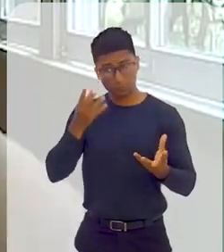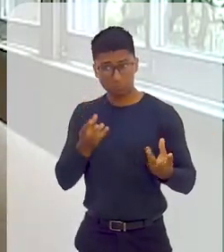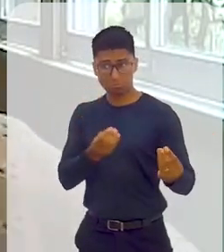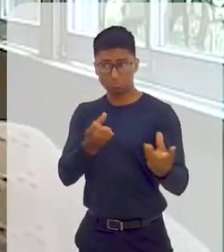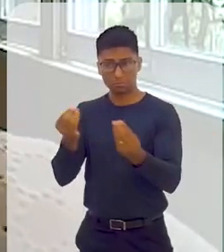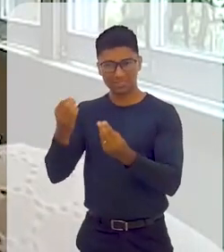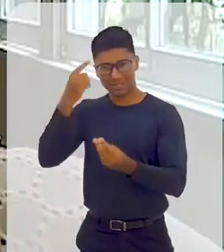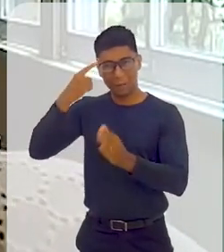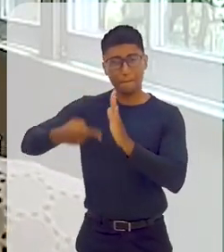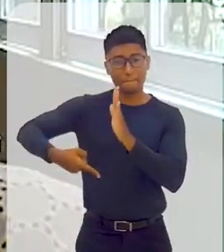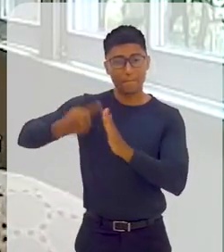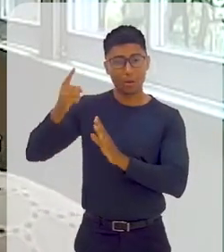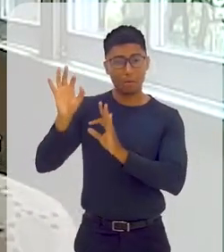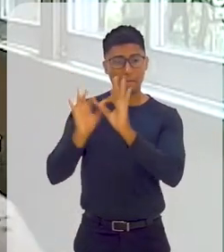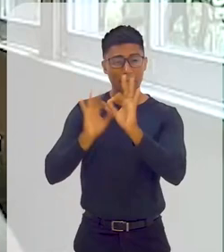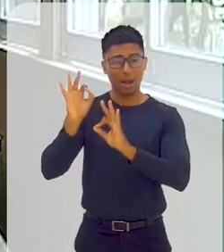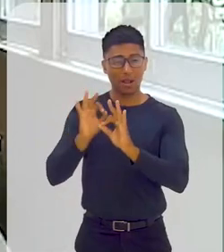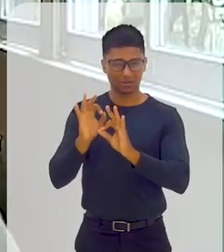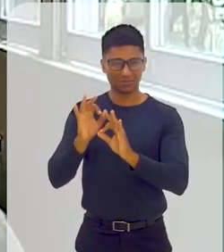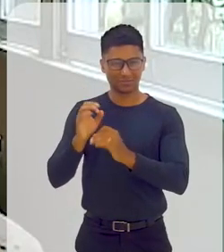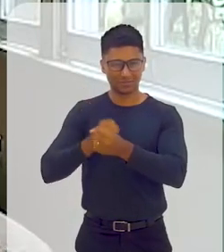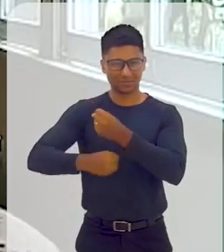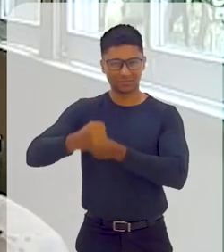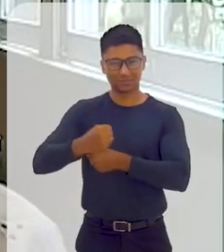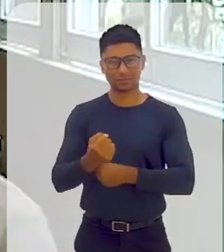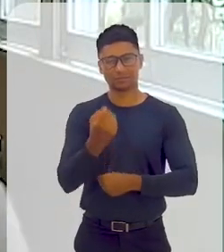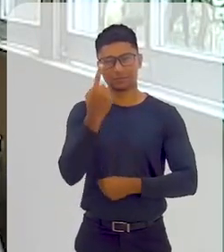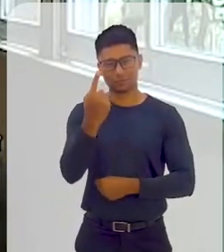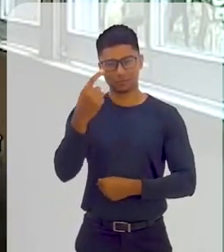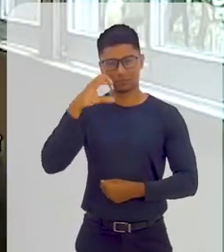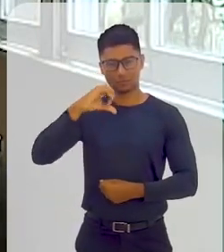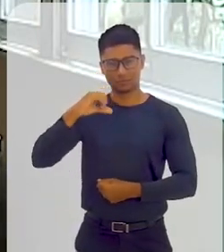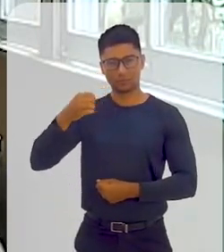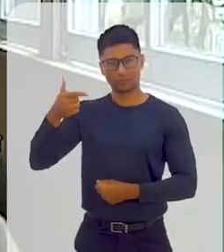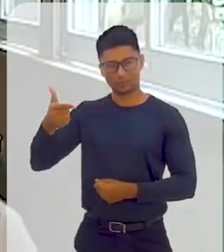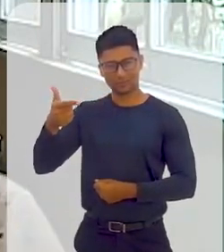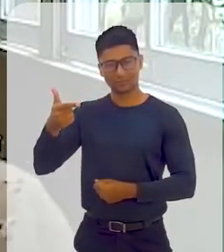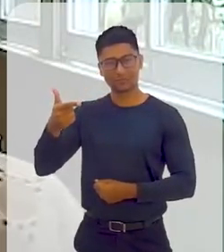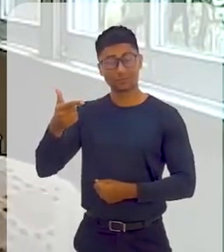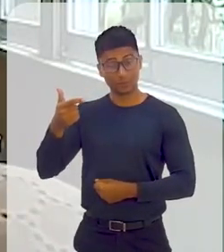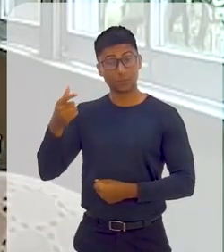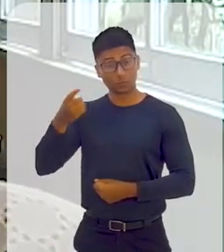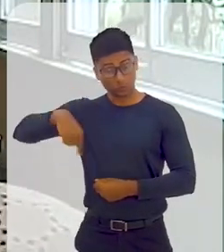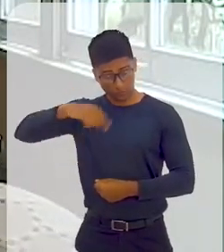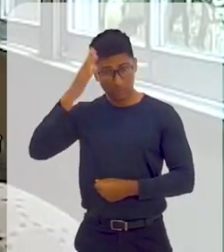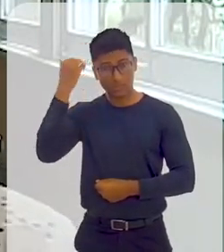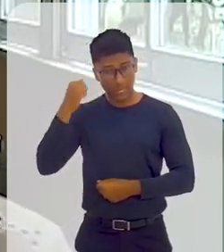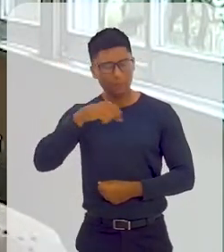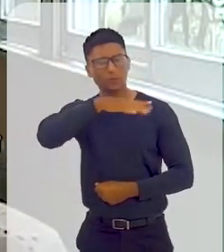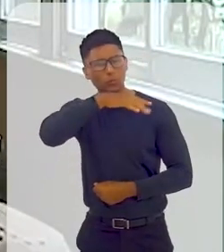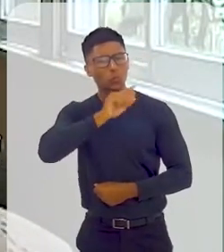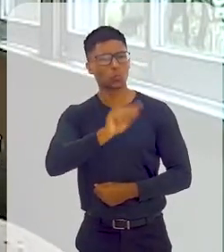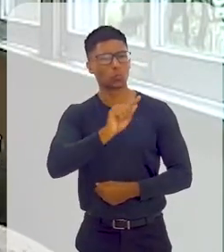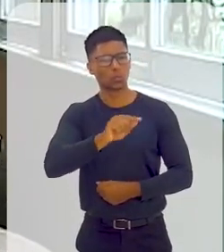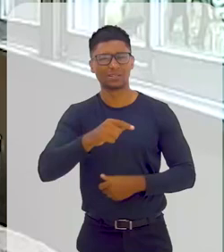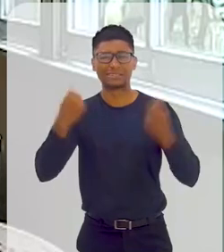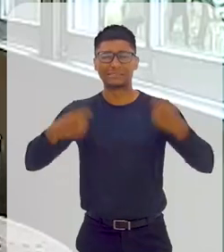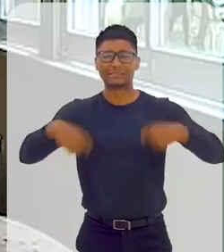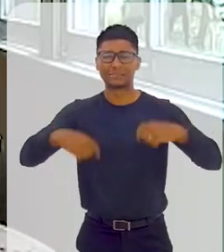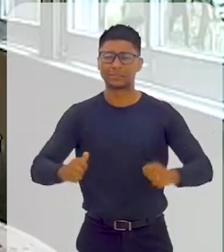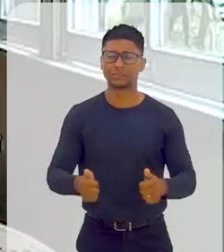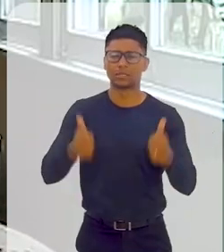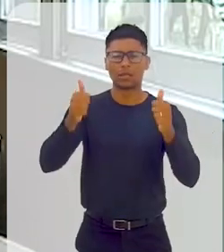sabe o que é que ficou ruim, o que é que precisa ser melhorado, o que é que... Então, isso aí é muito rico. Nós temos essa